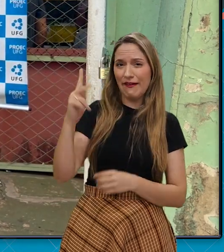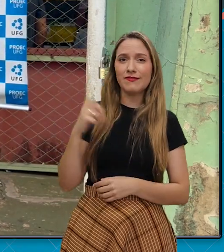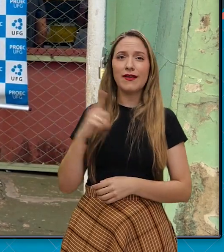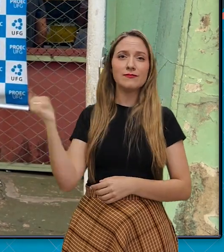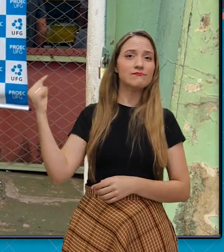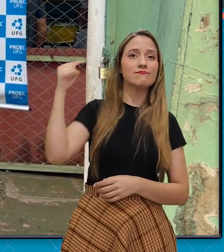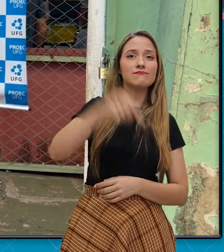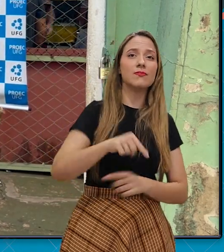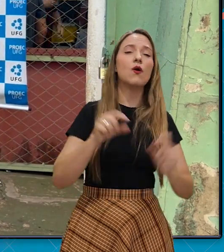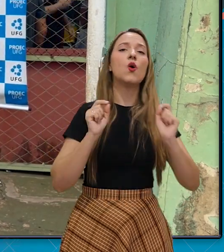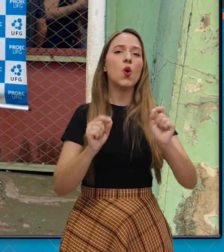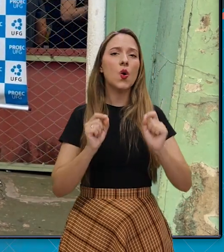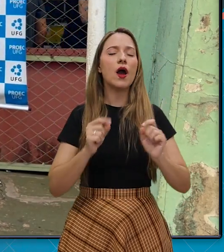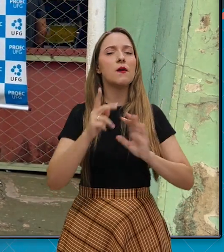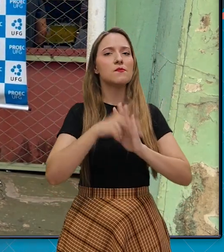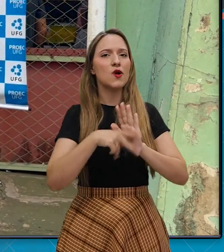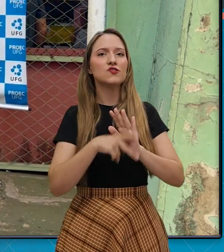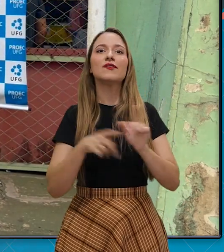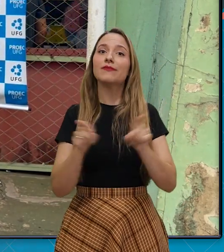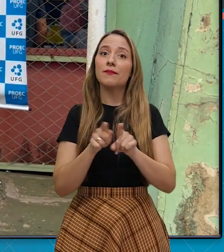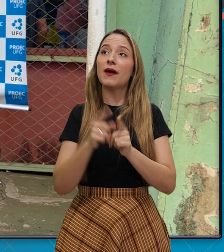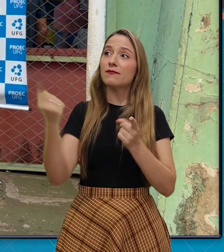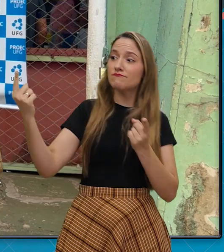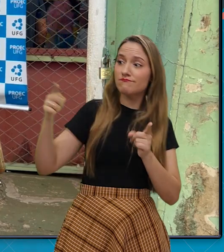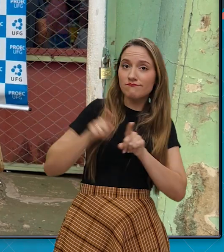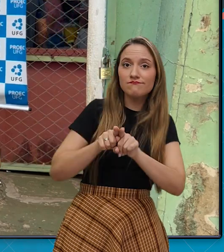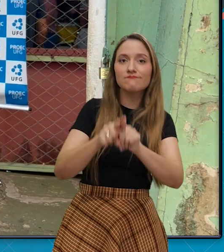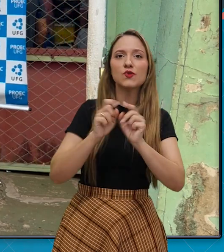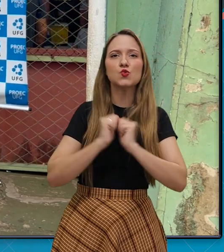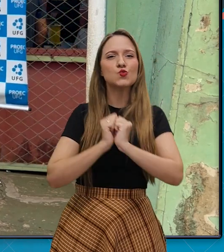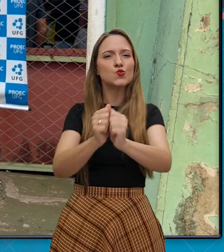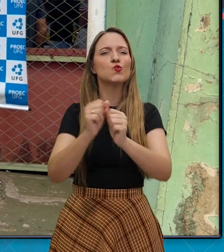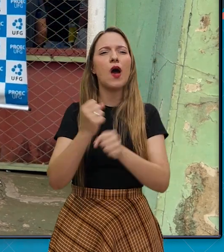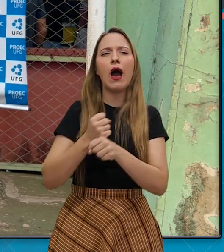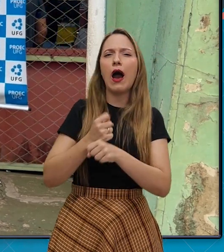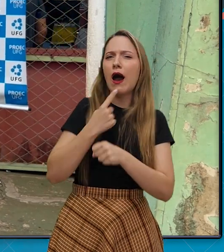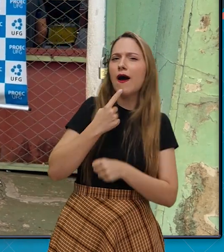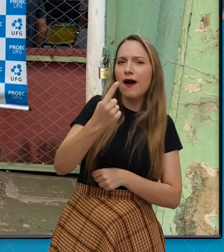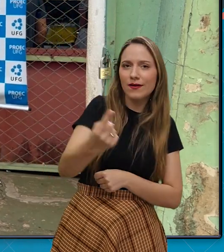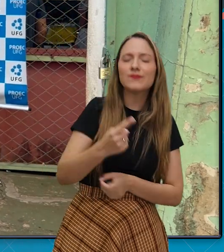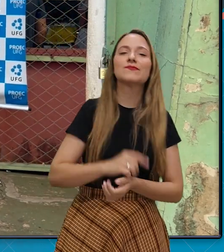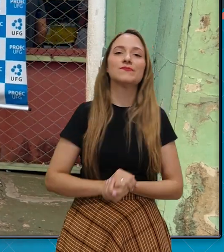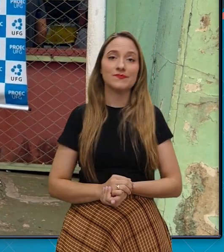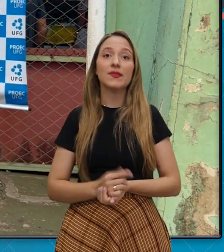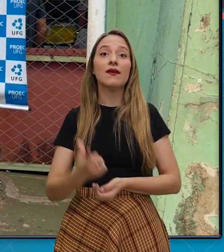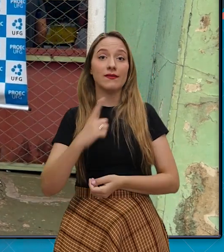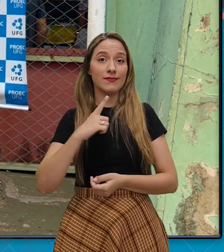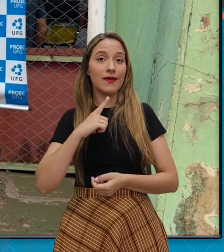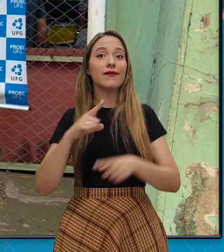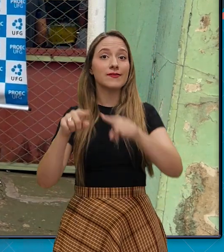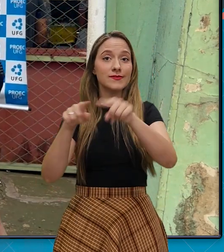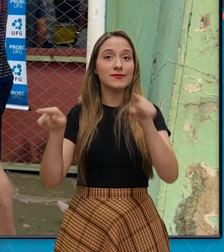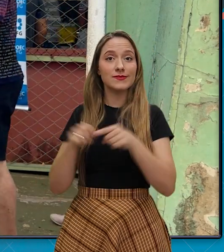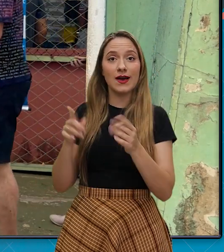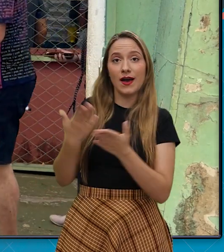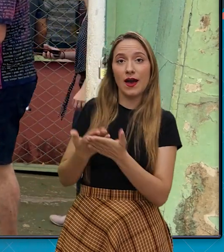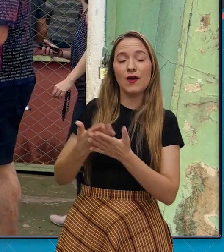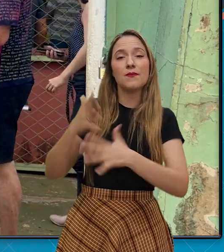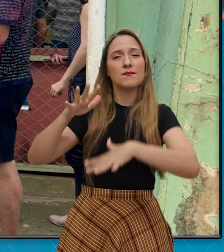para a gente poder desenvolver, de repente, um projeto junto durante todo o ano. Temos uma sala aqui de